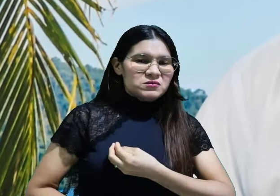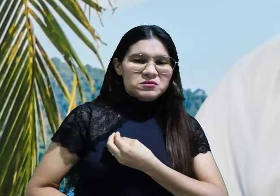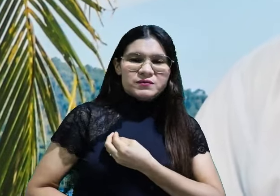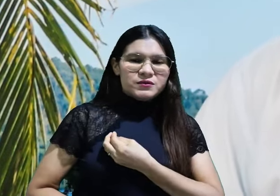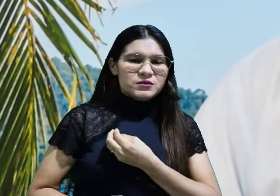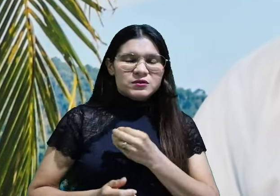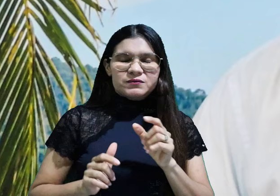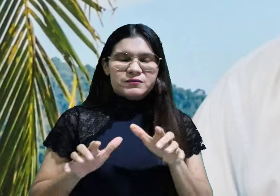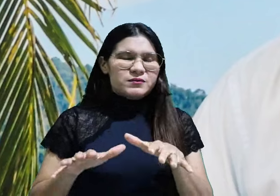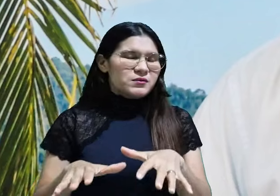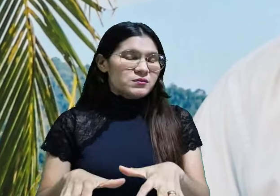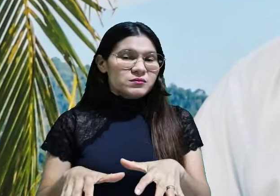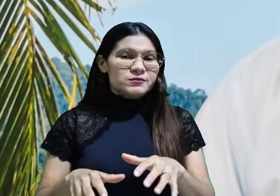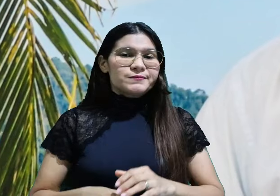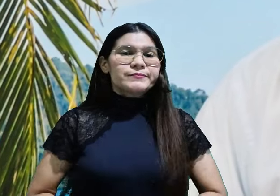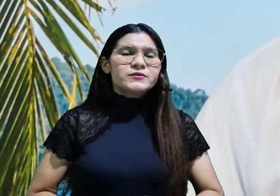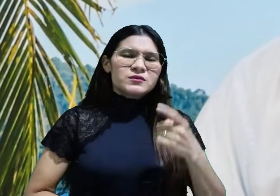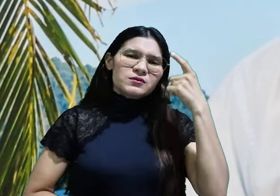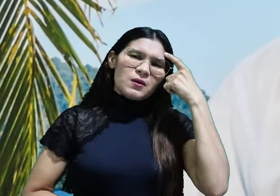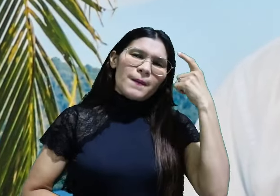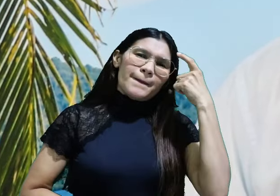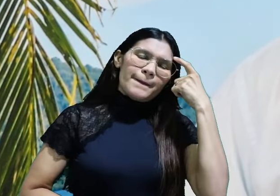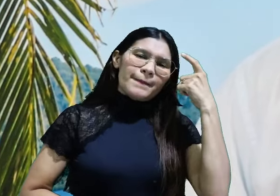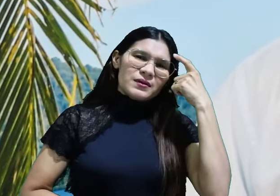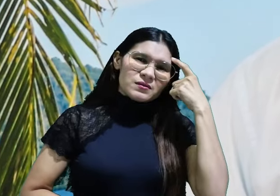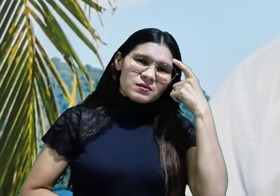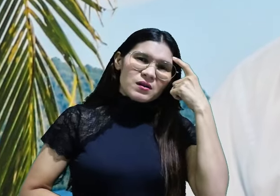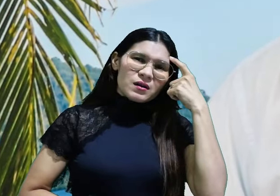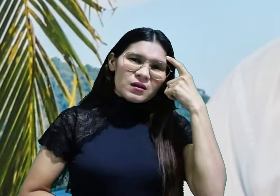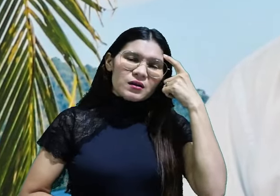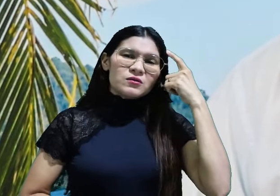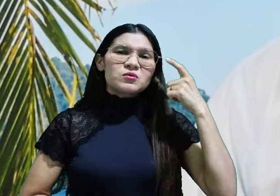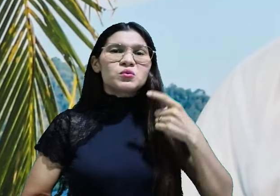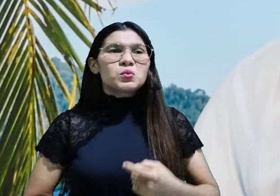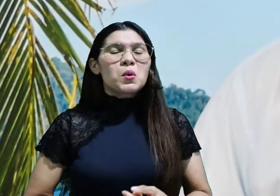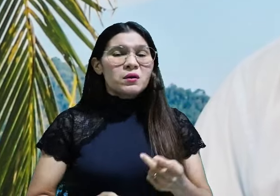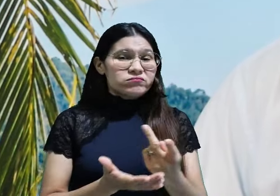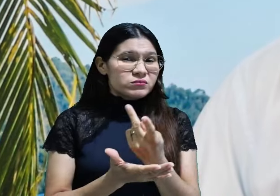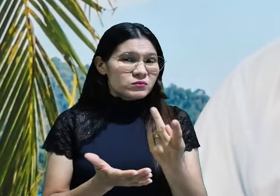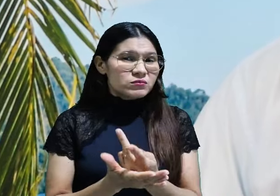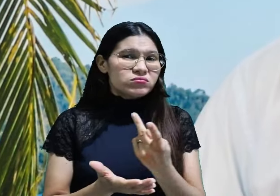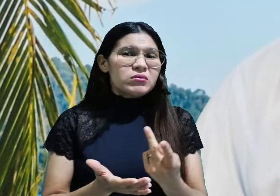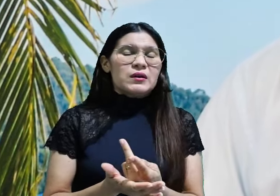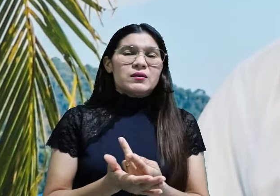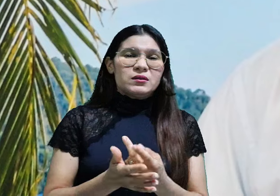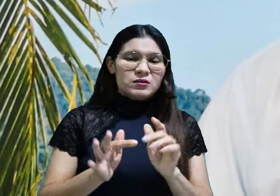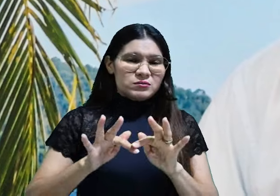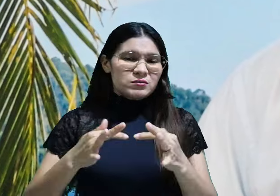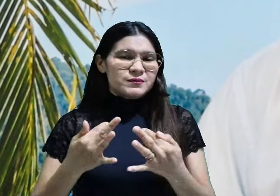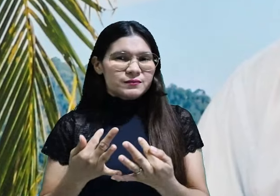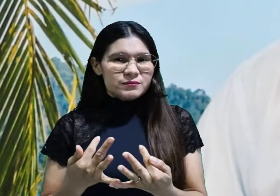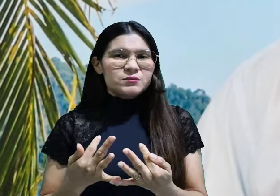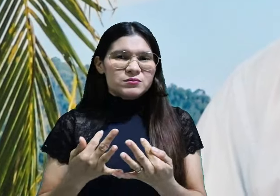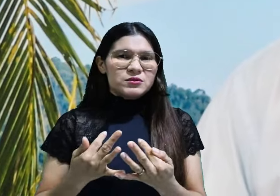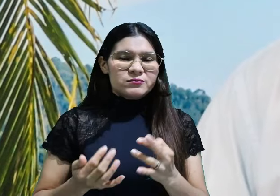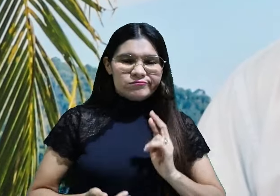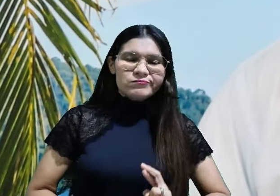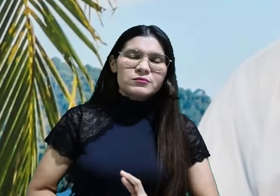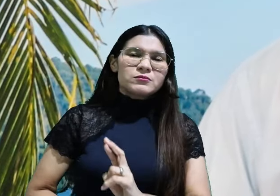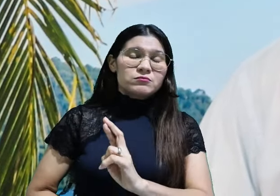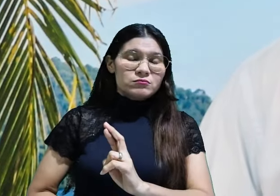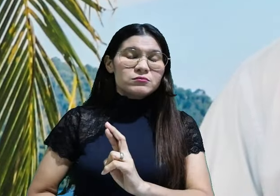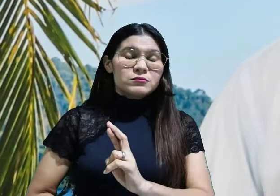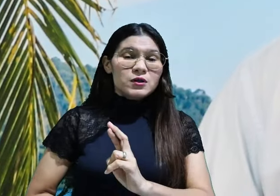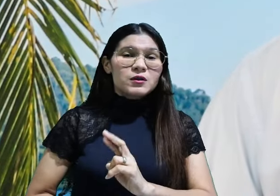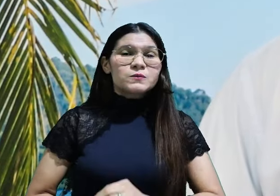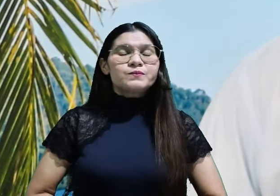Pensando na abolição da teatralidade religiosa no lar, a lembrança recai sobre Eunice, a mãe